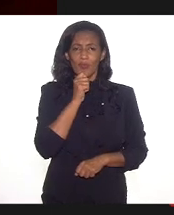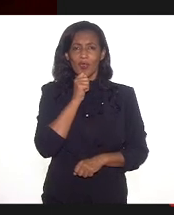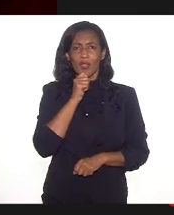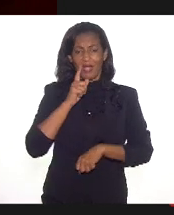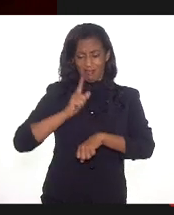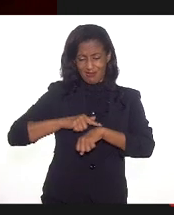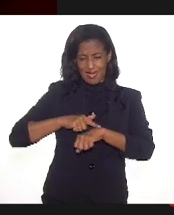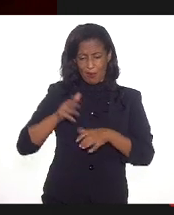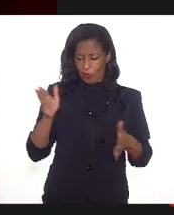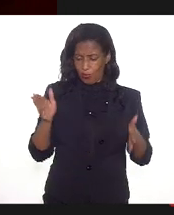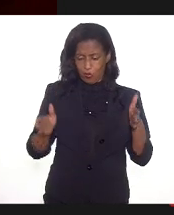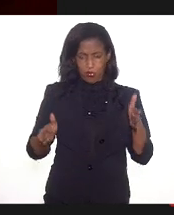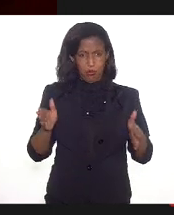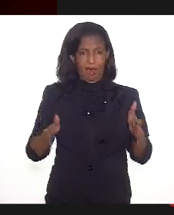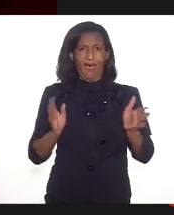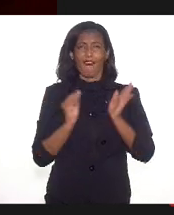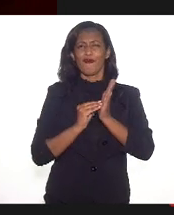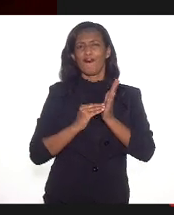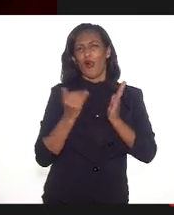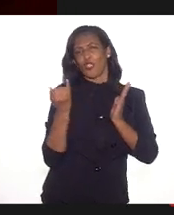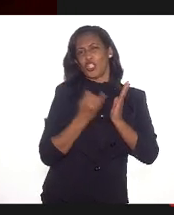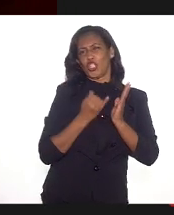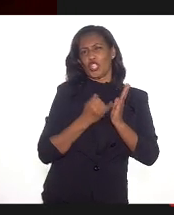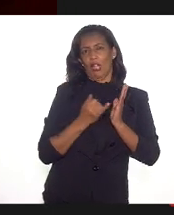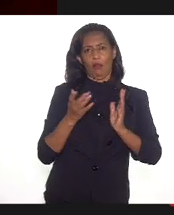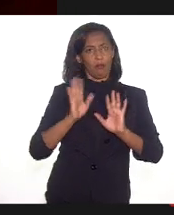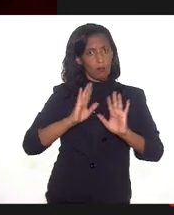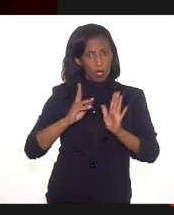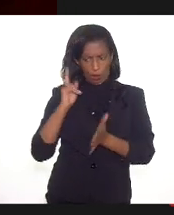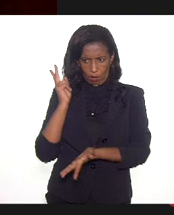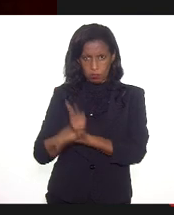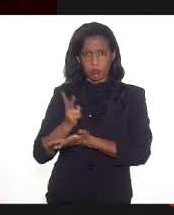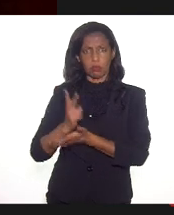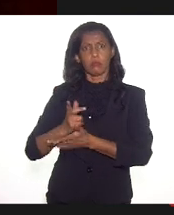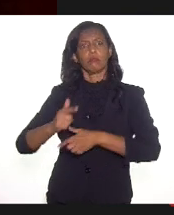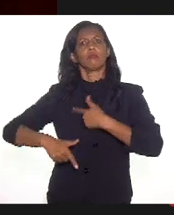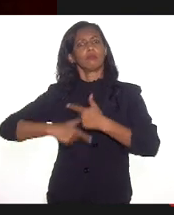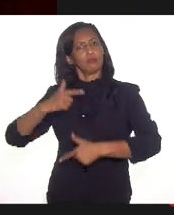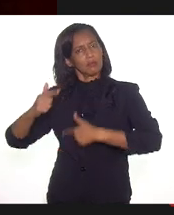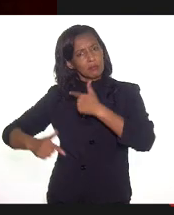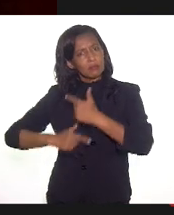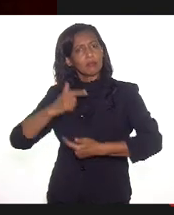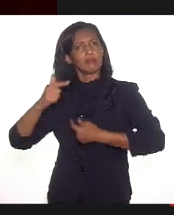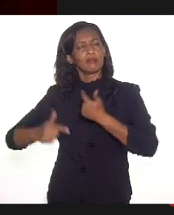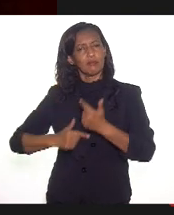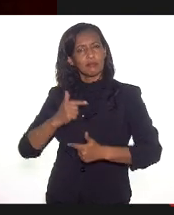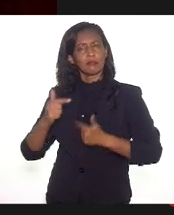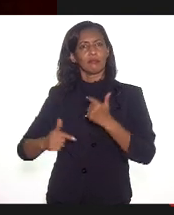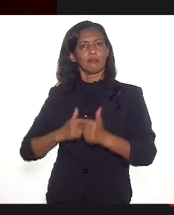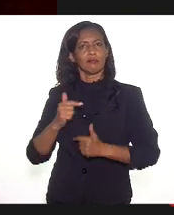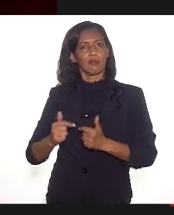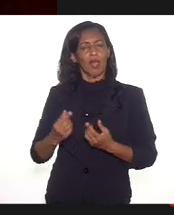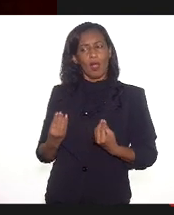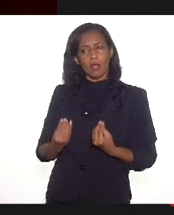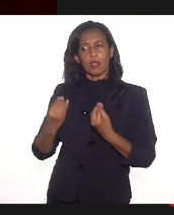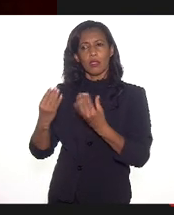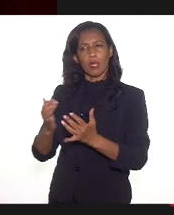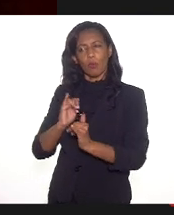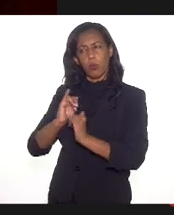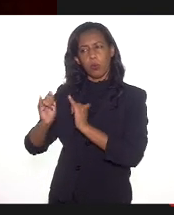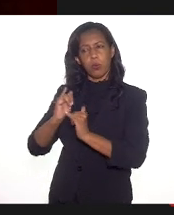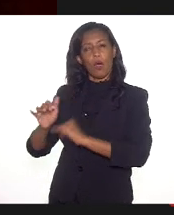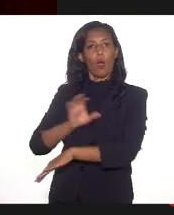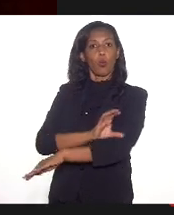intervalo, porque não teve edital ou porque não teve alguma coisa do Estado presente. A gente continua fazendo e produzindo muito, muita